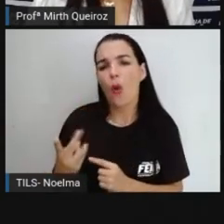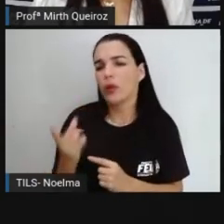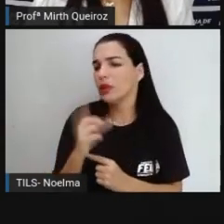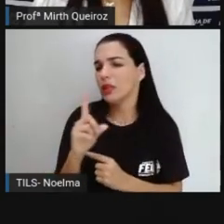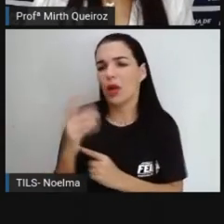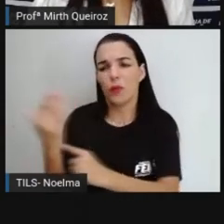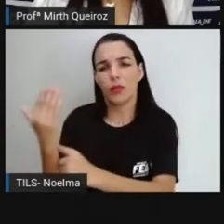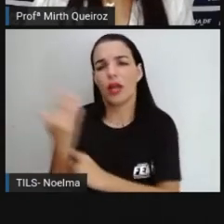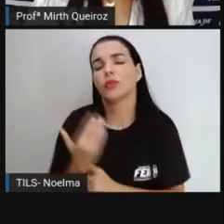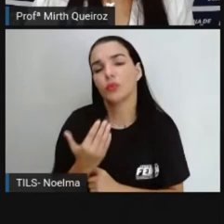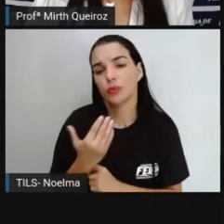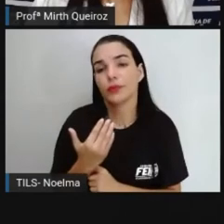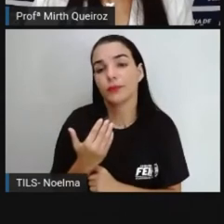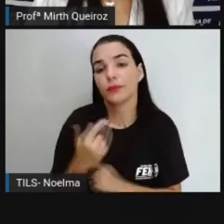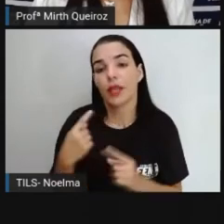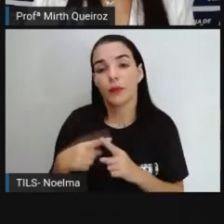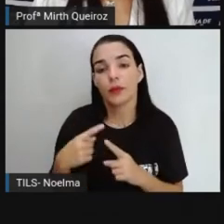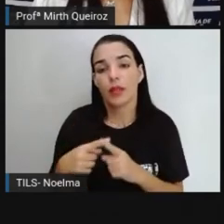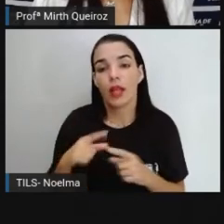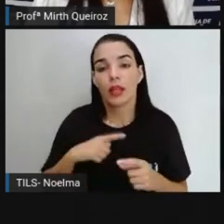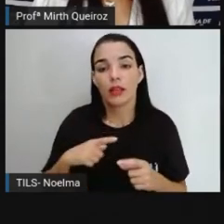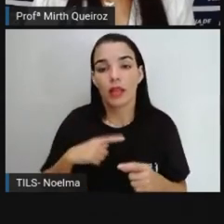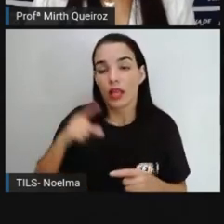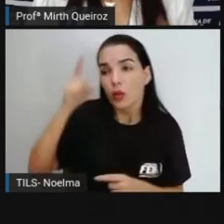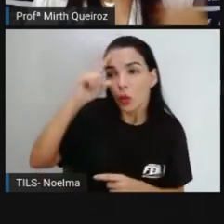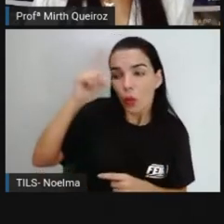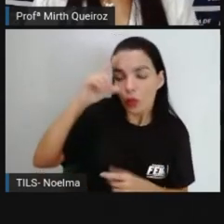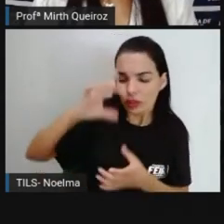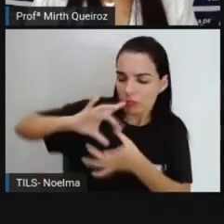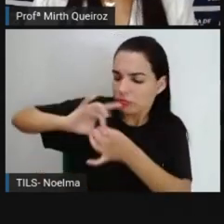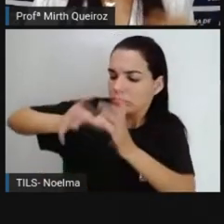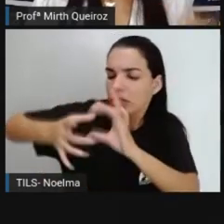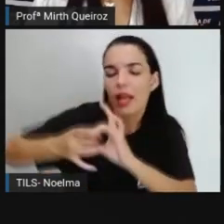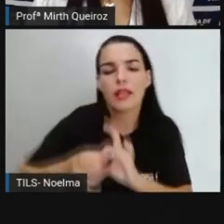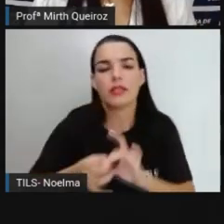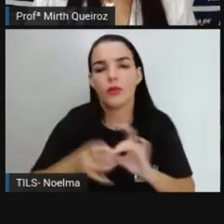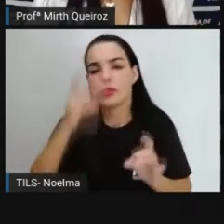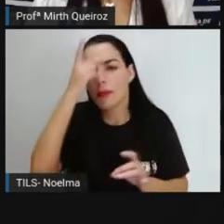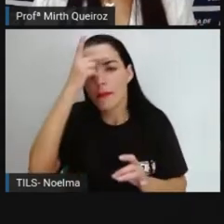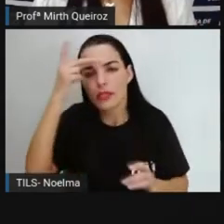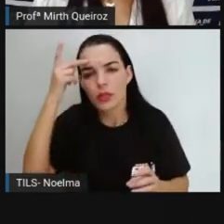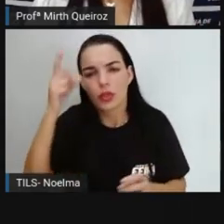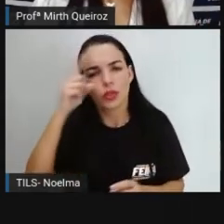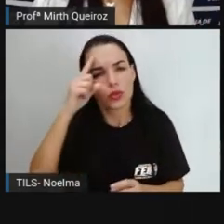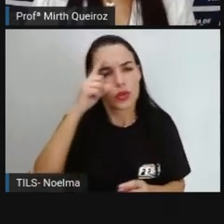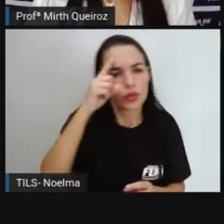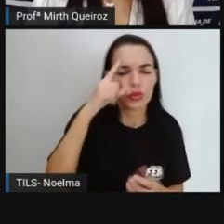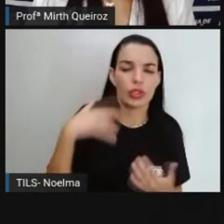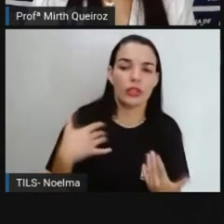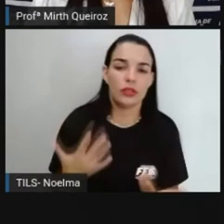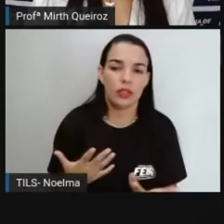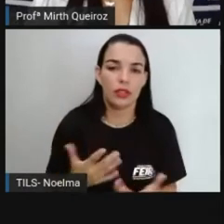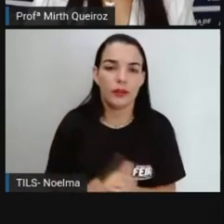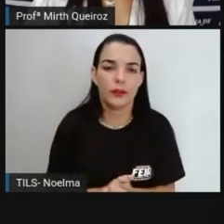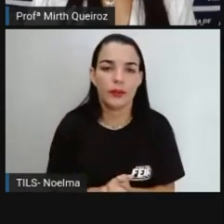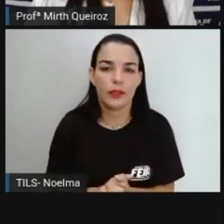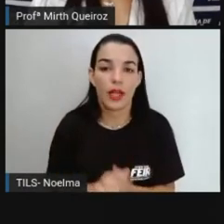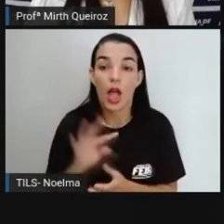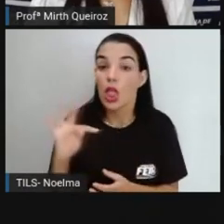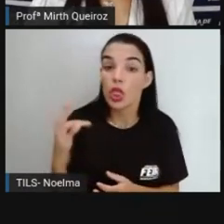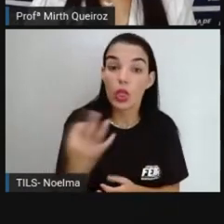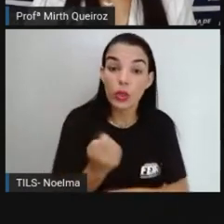desenvolvimento das tarefas relacionadas Relacionamentos interpessoais Cotidianos Dentre outros